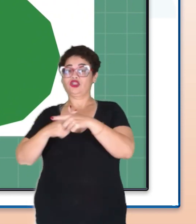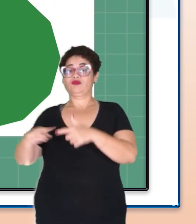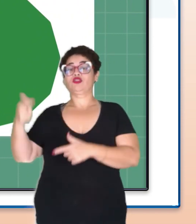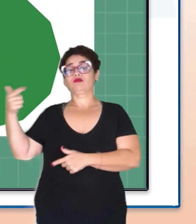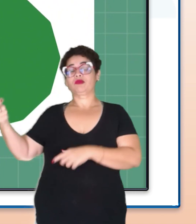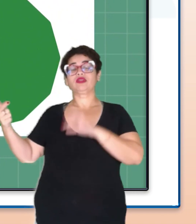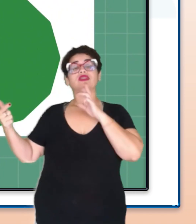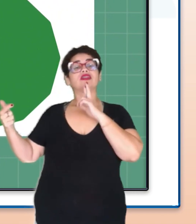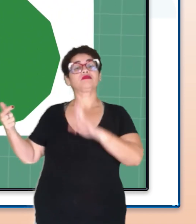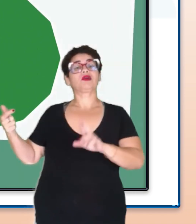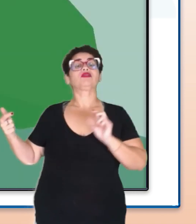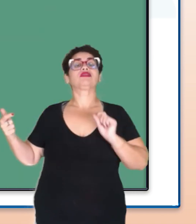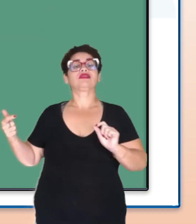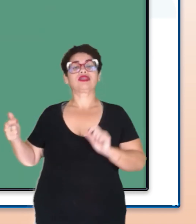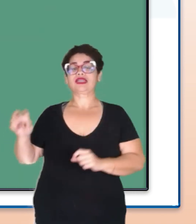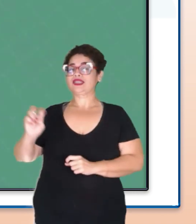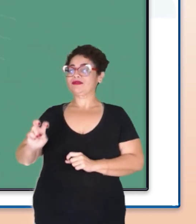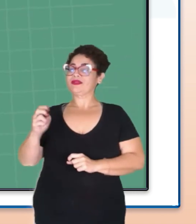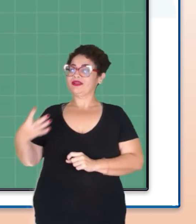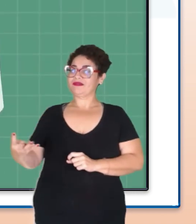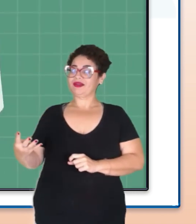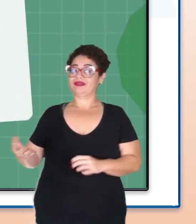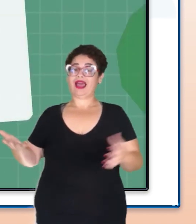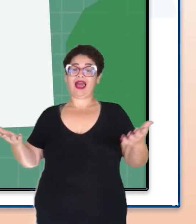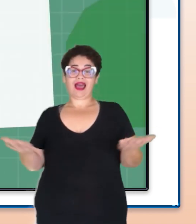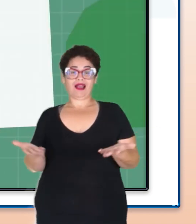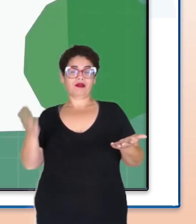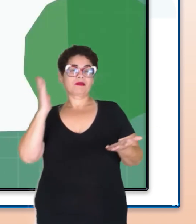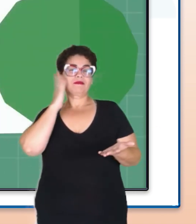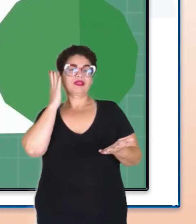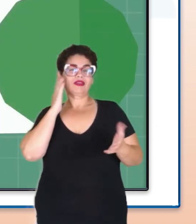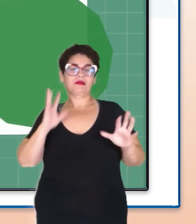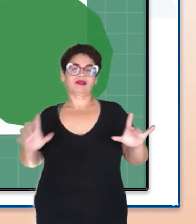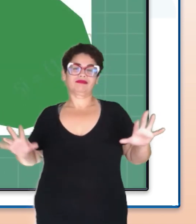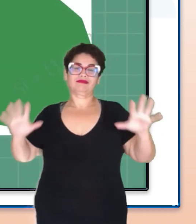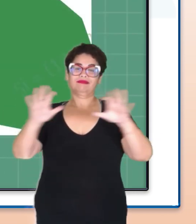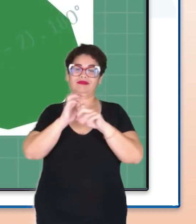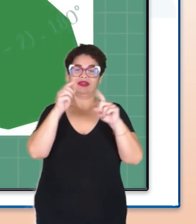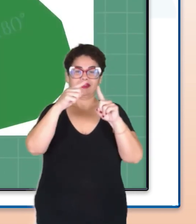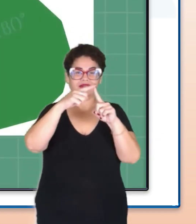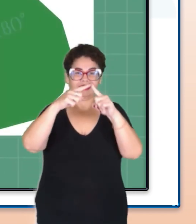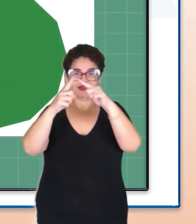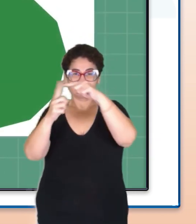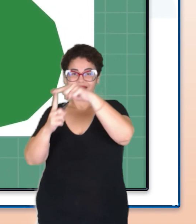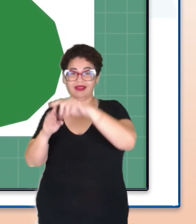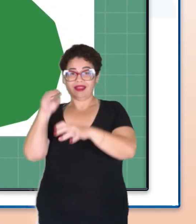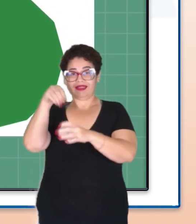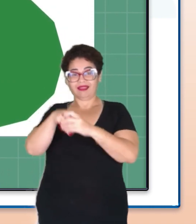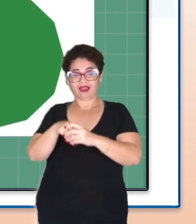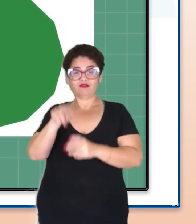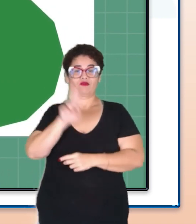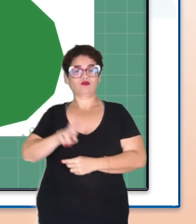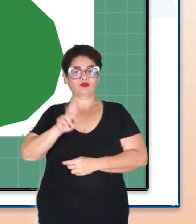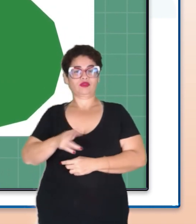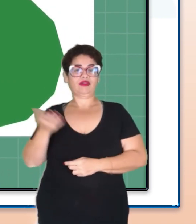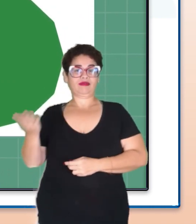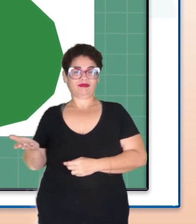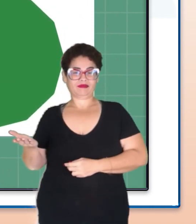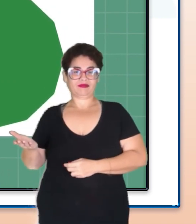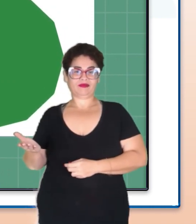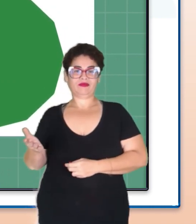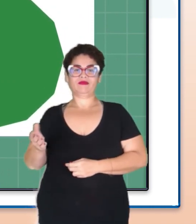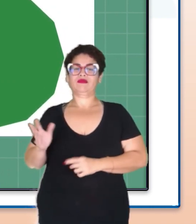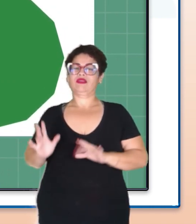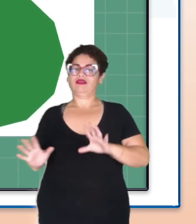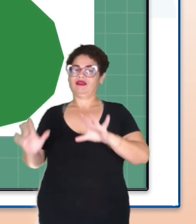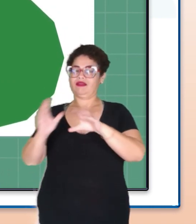por 2, a resposta será 54. Agora, para calcular a soma dos ângulos internos, vamos usar a fórmula. Soma dos